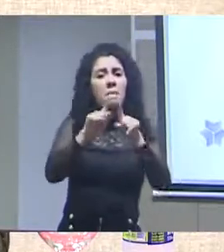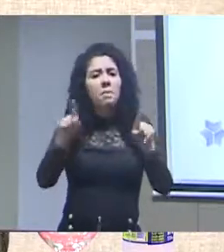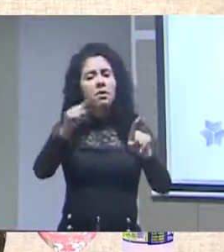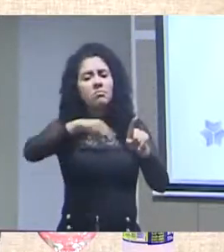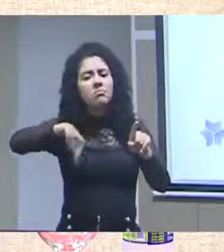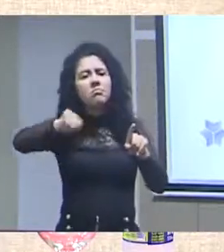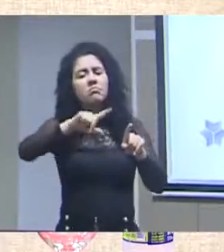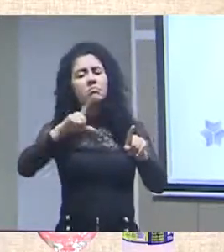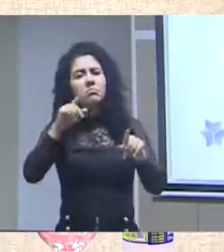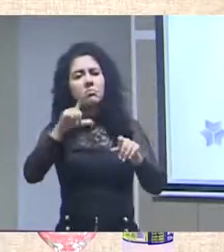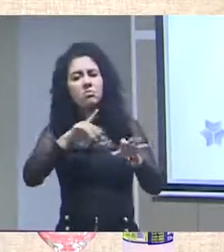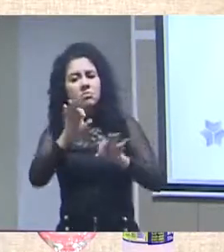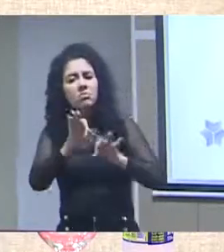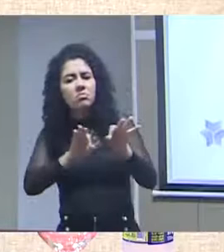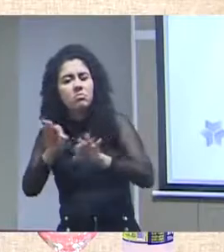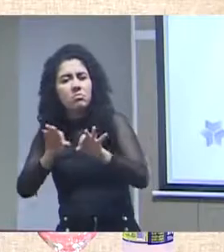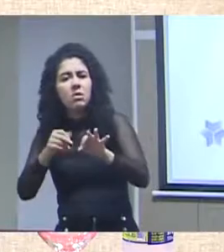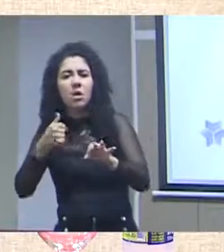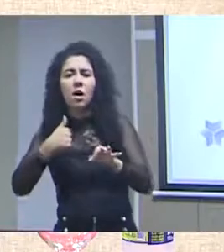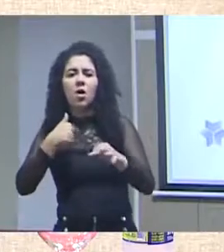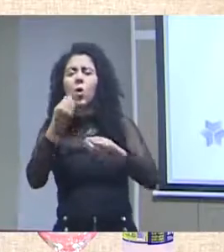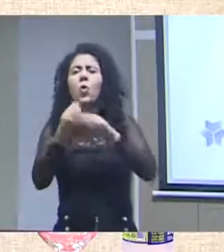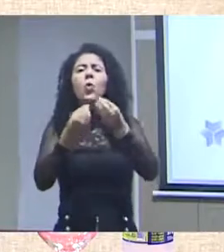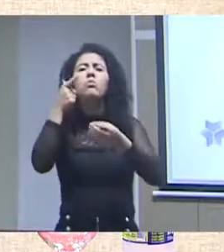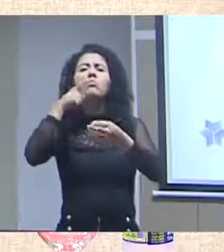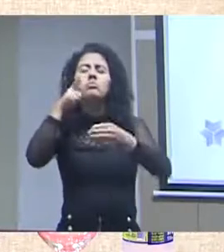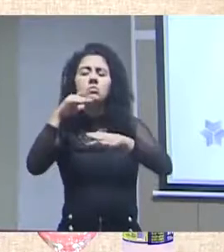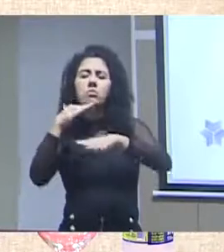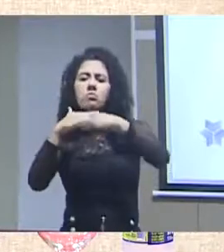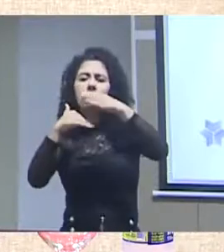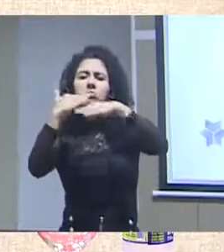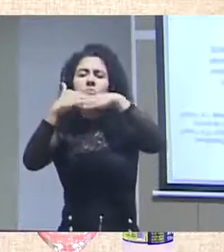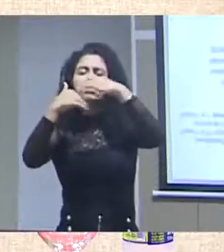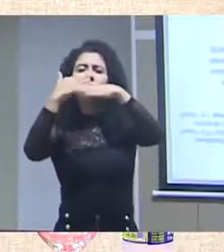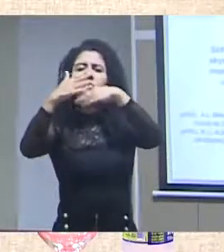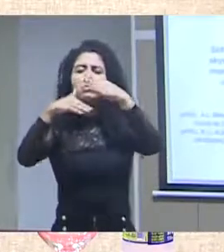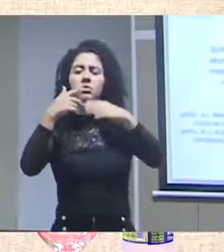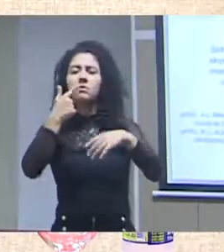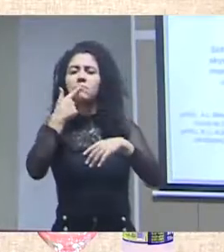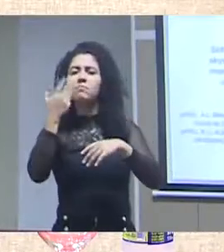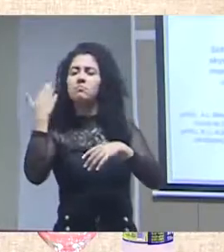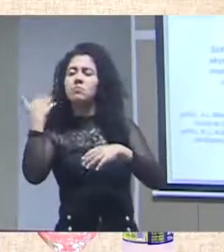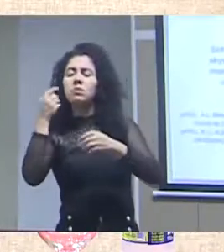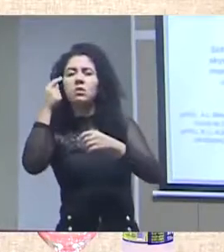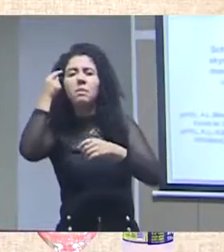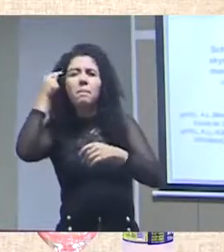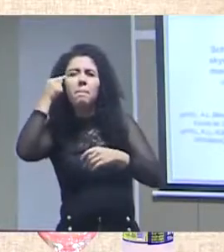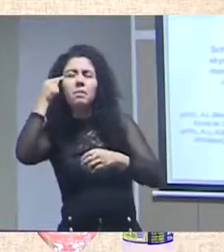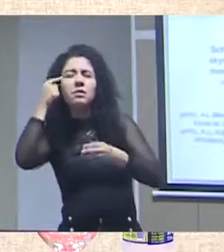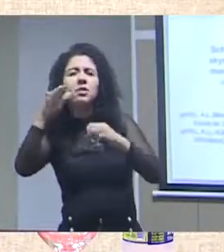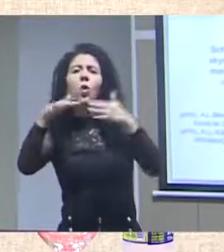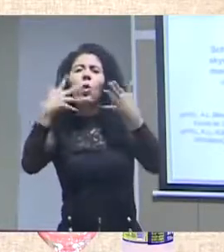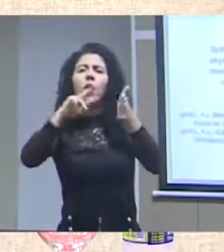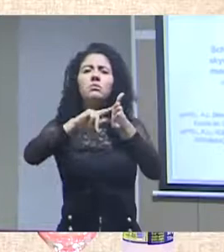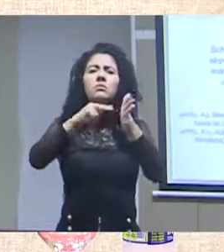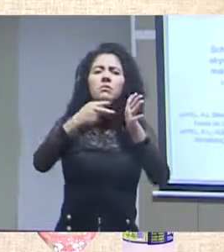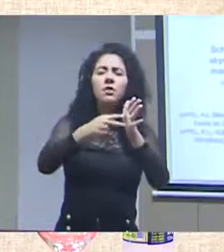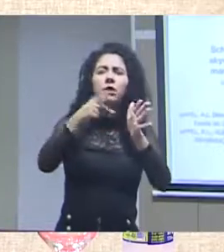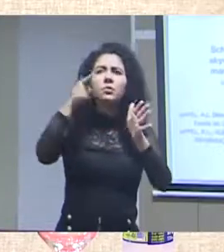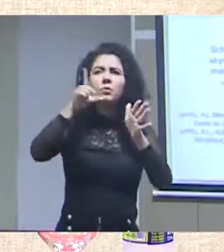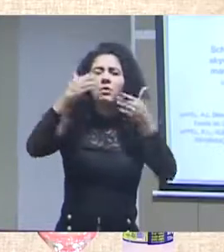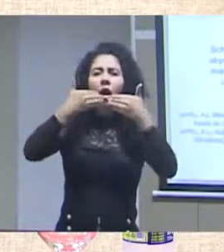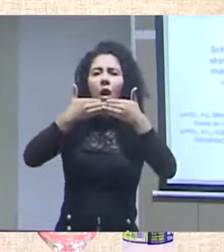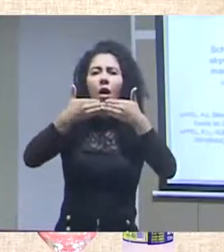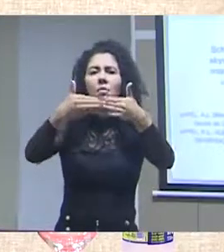marcando a, vamos dizer assim, a evolução do que vem sendo pensado em termos do significado da